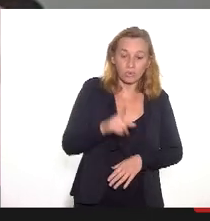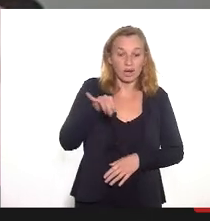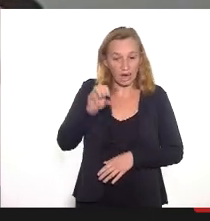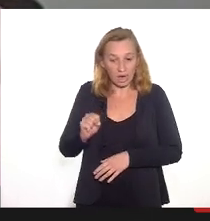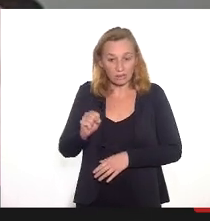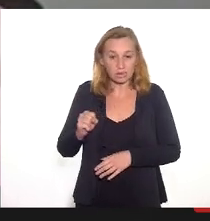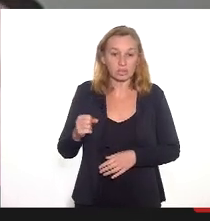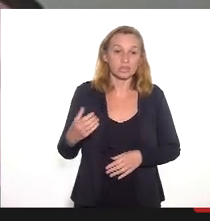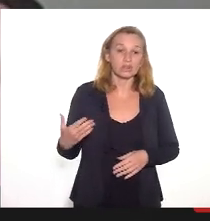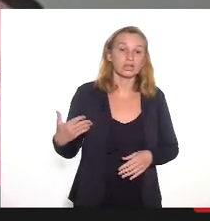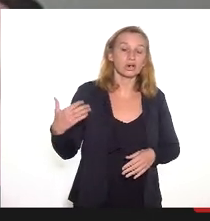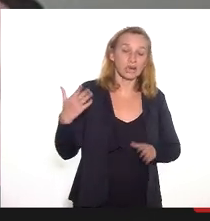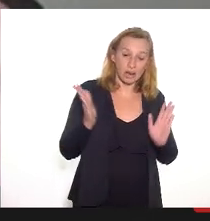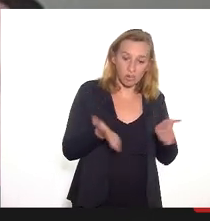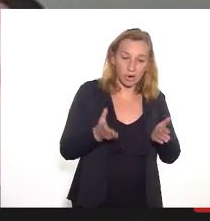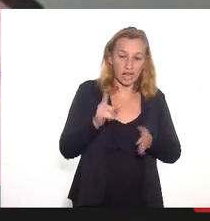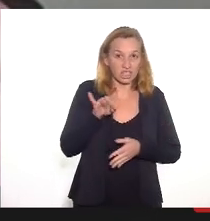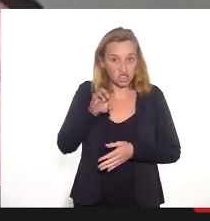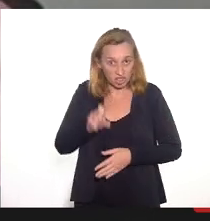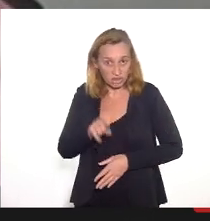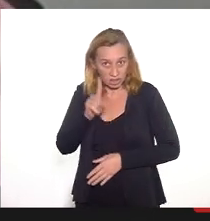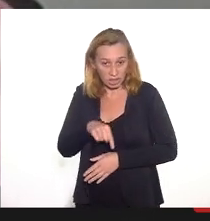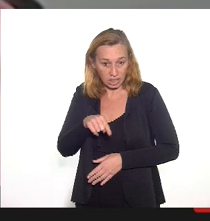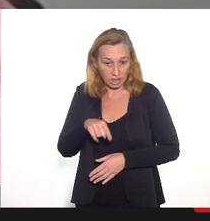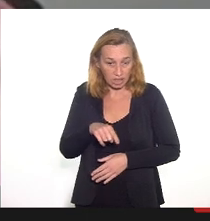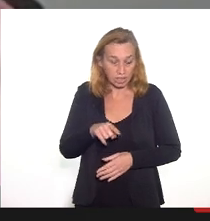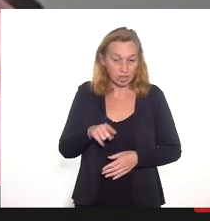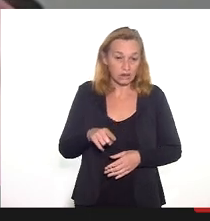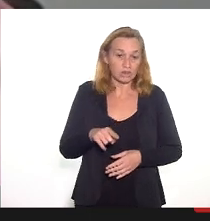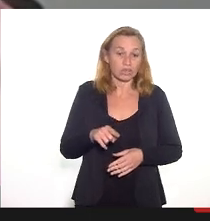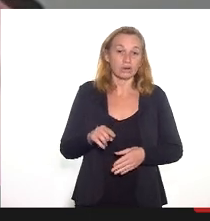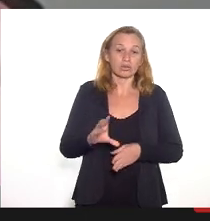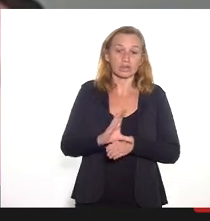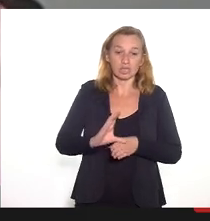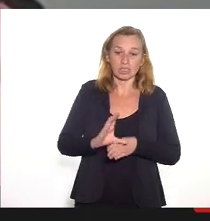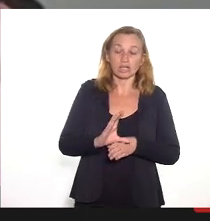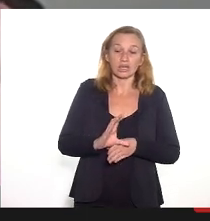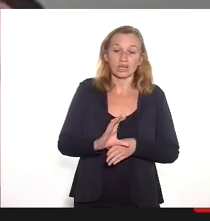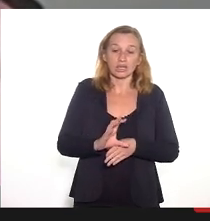e atualmente o Alexandre Chip, não é isso? Que é o atual Secretário de Saúde.